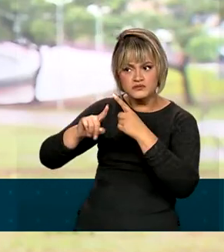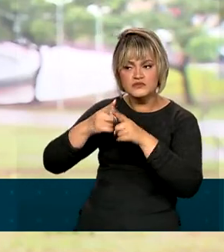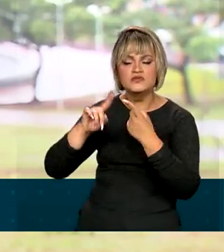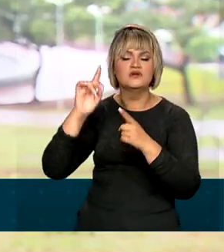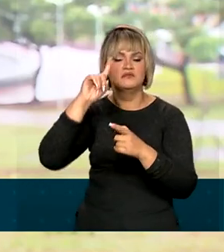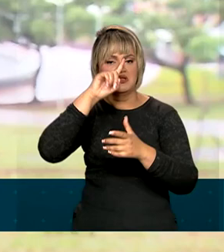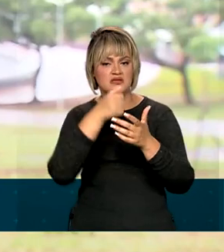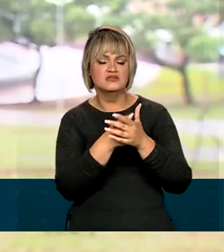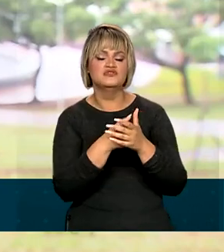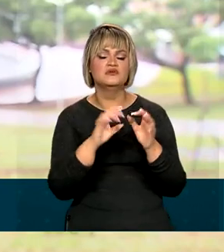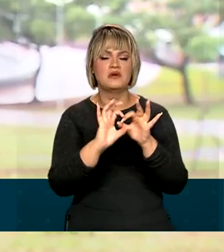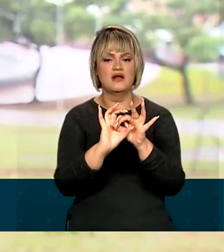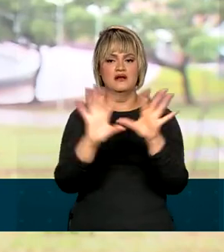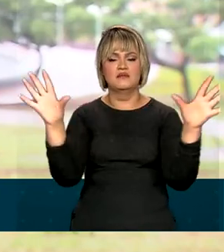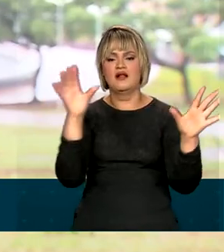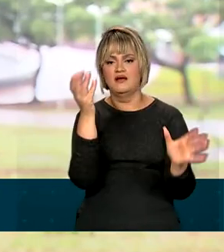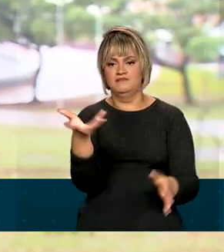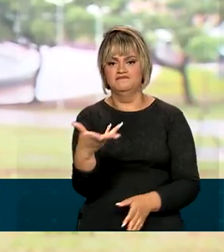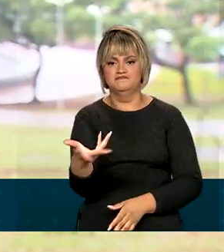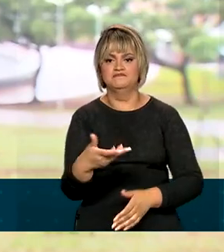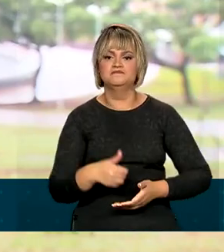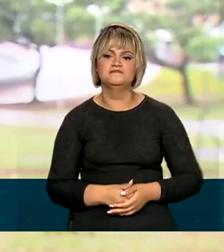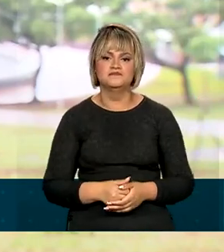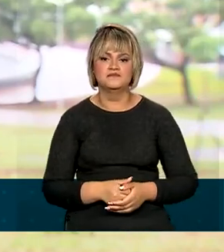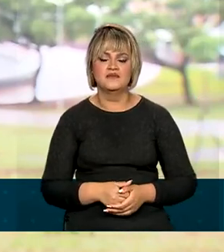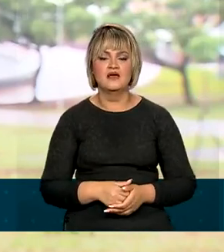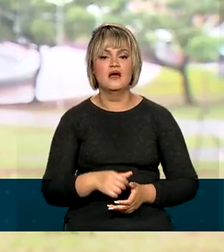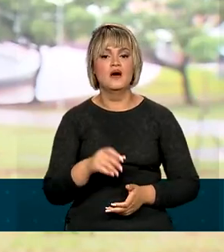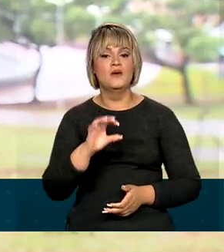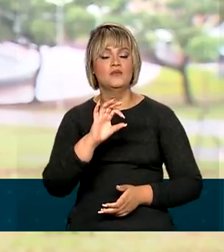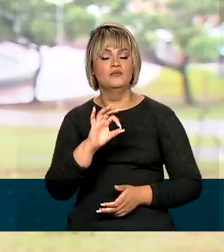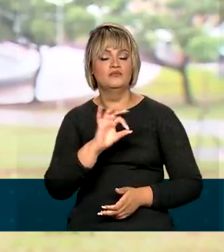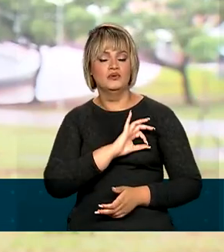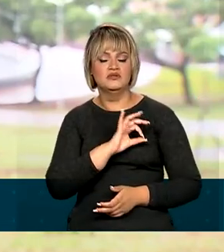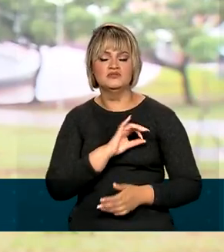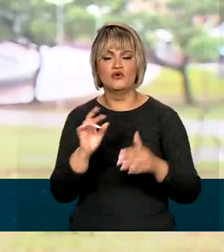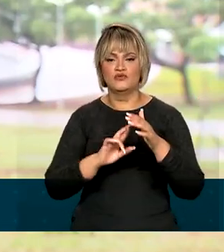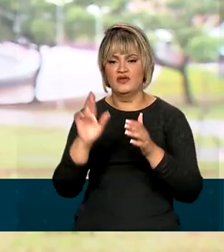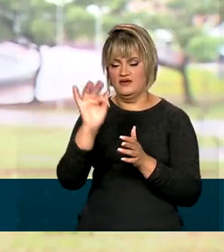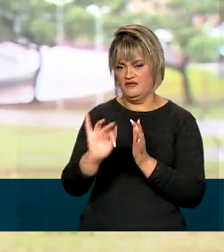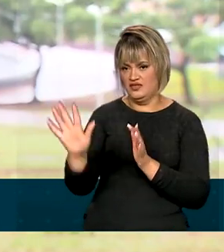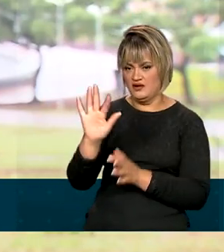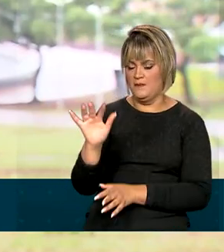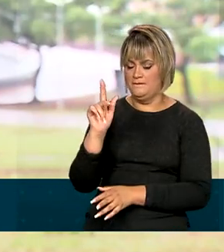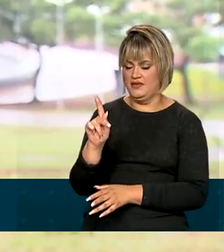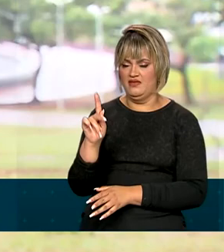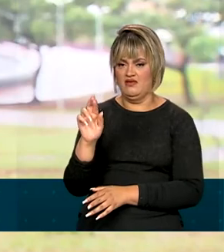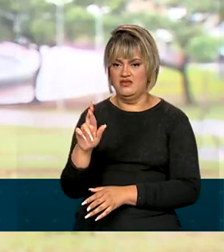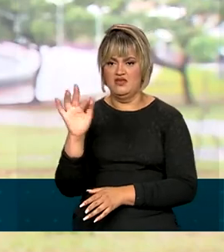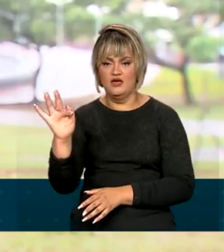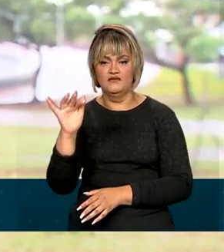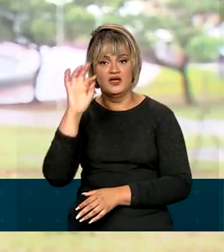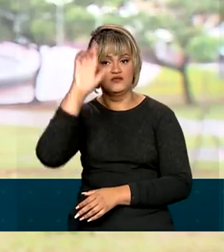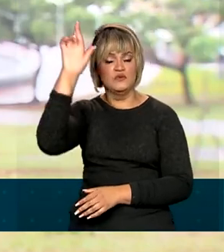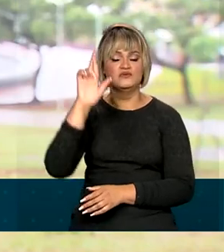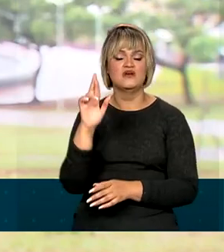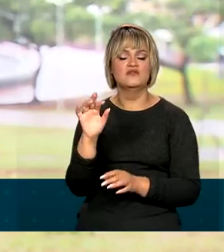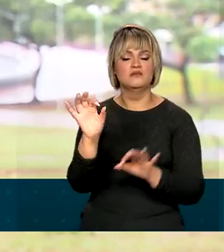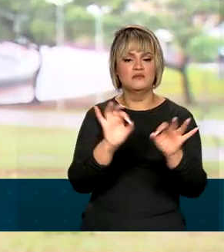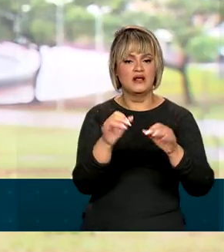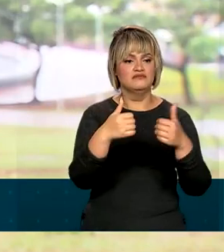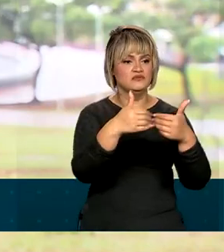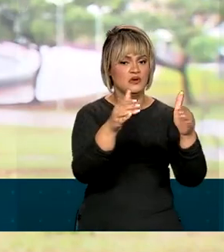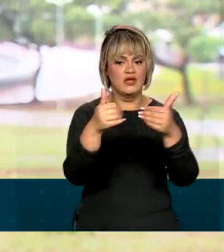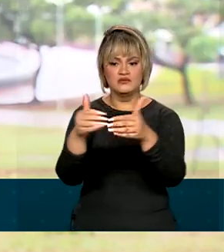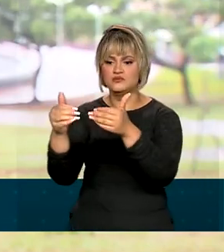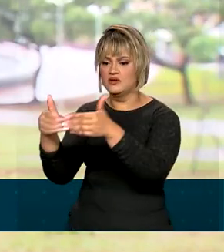e liberar as vias de forma mais rápido possível. E a Polícia Rodoviária Federal atua na coordenação desse trabalho para desbloqueio das